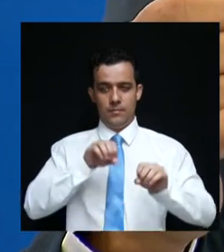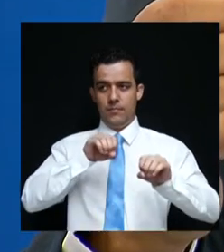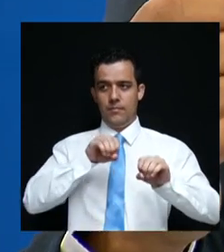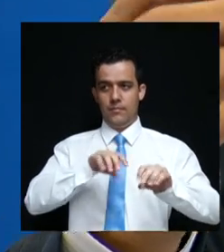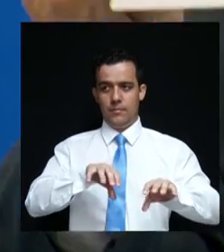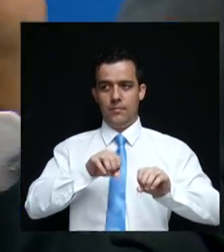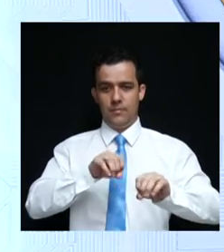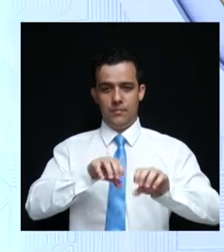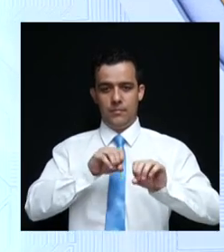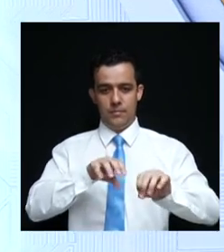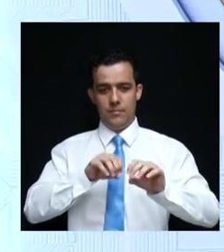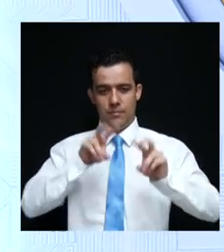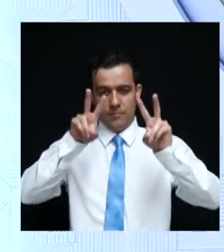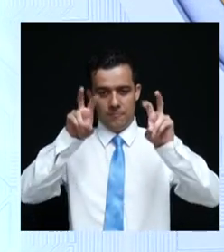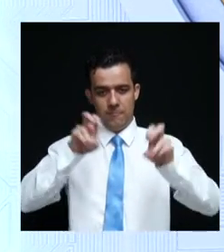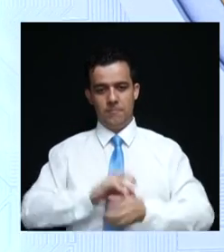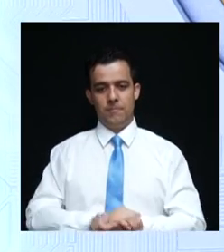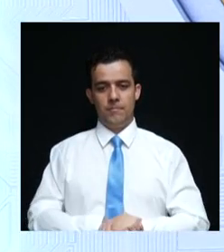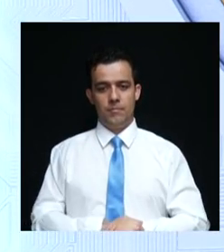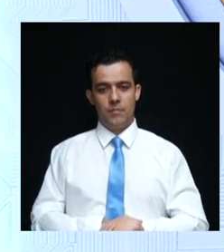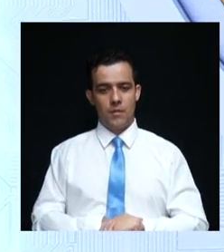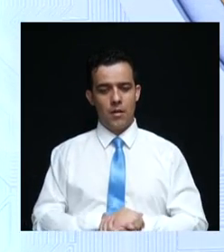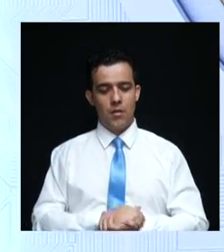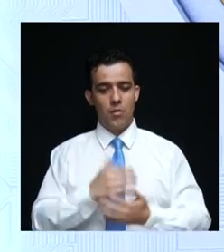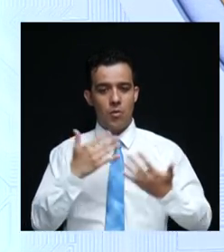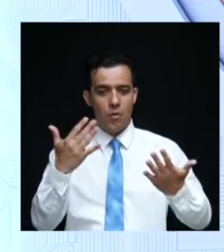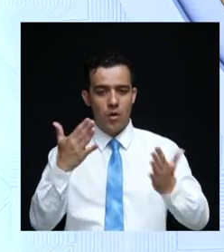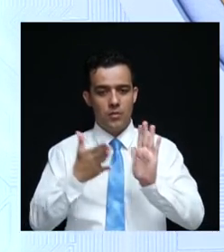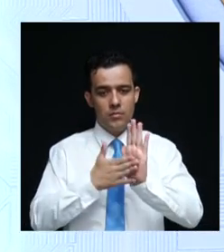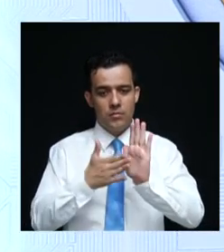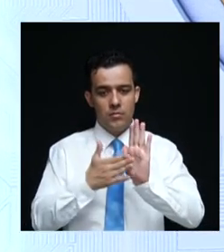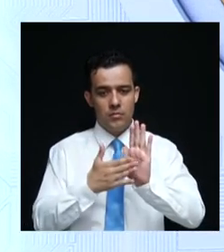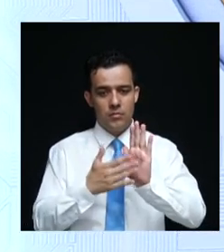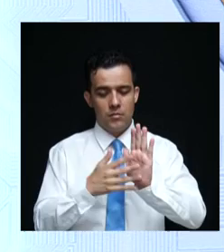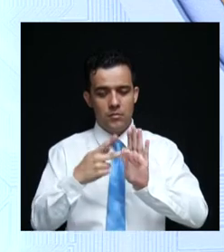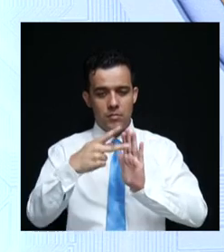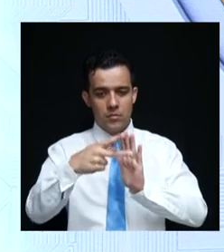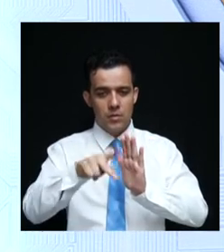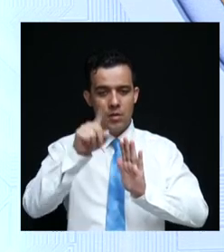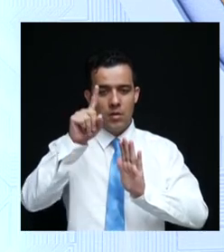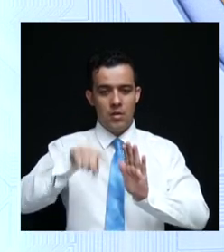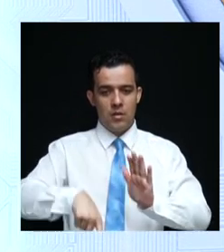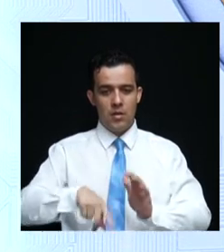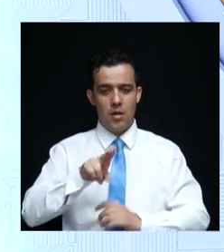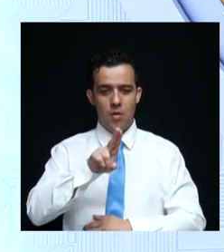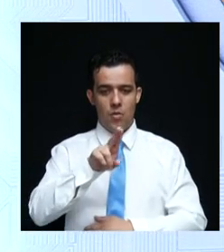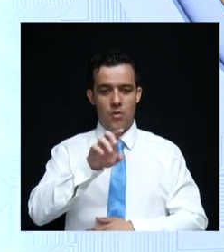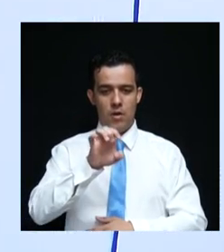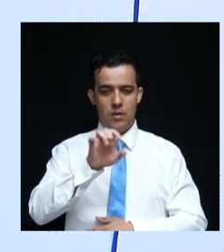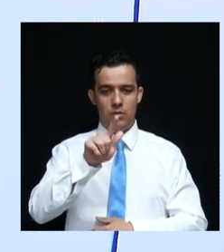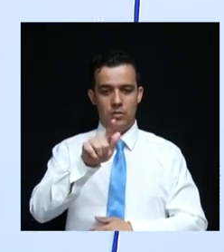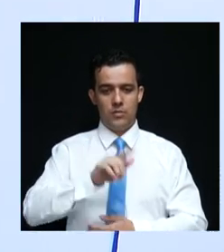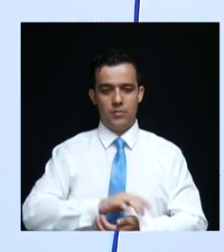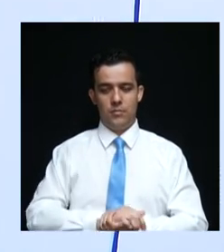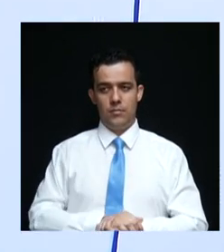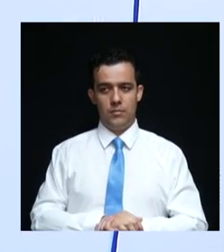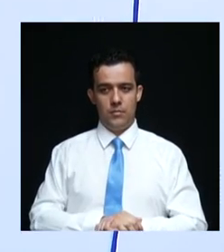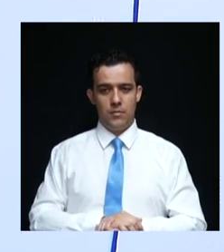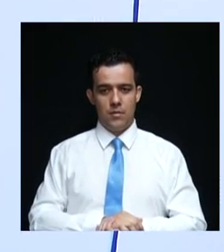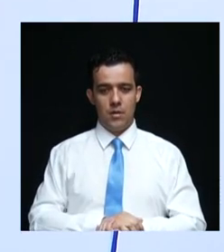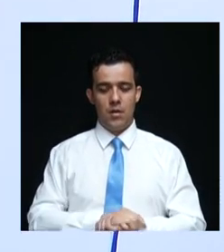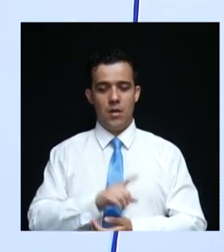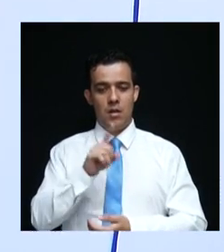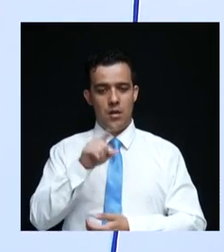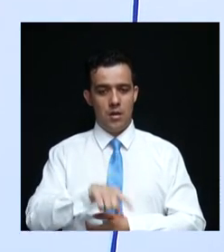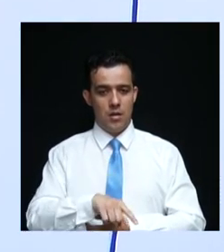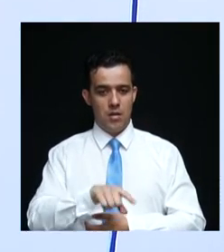educação. Quais os planos do senhor para a Universidade Estadual de Goiás? Um minuto. Bem, a Universidade